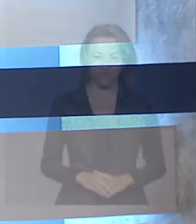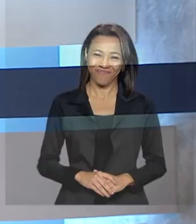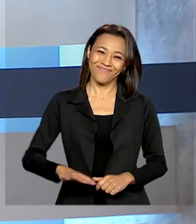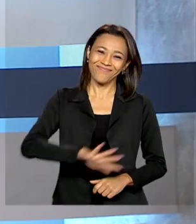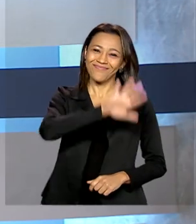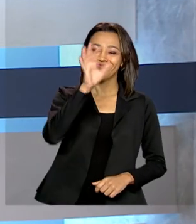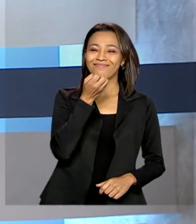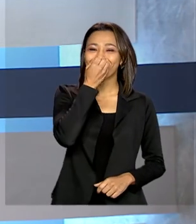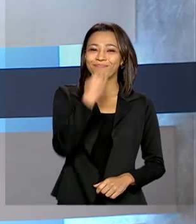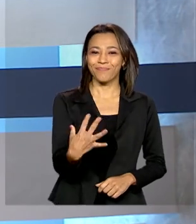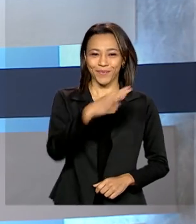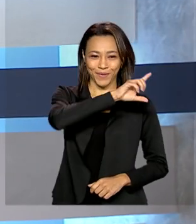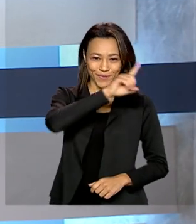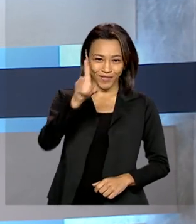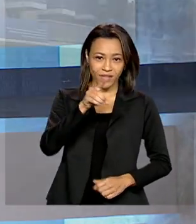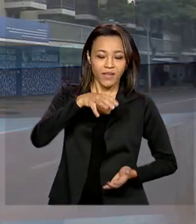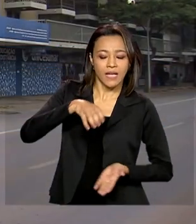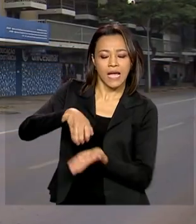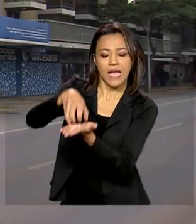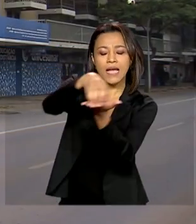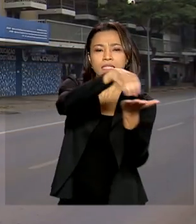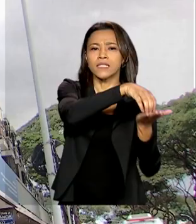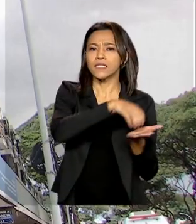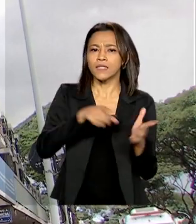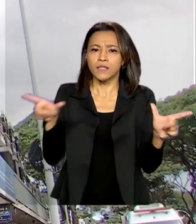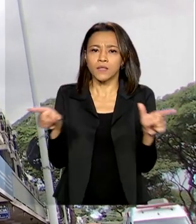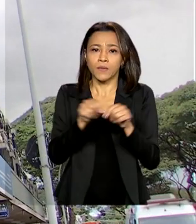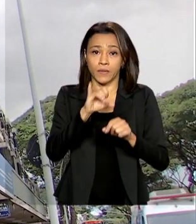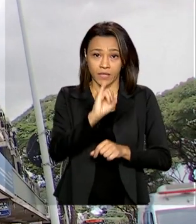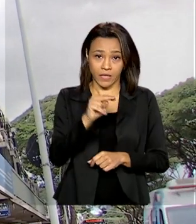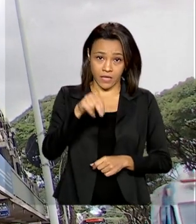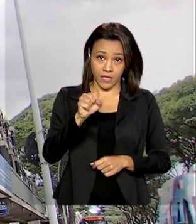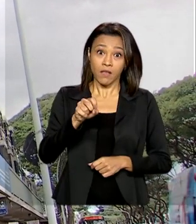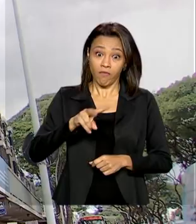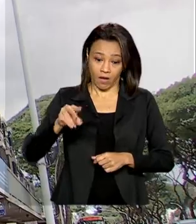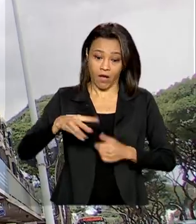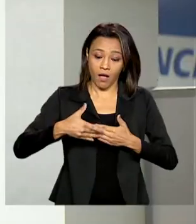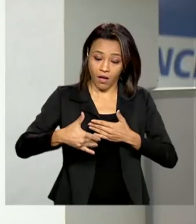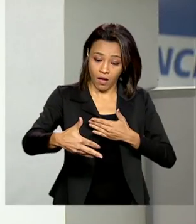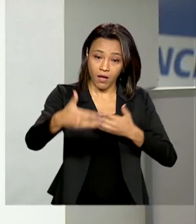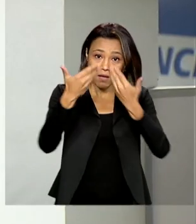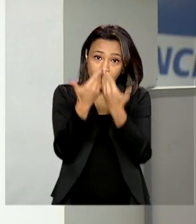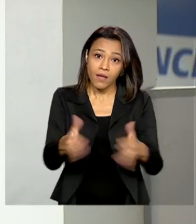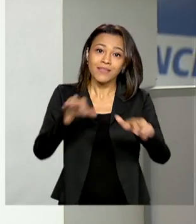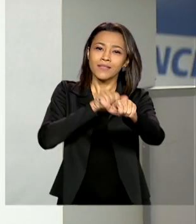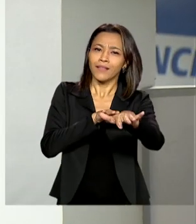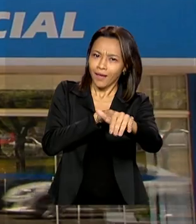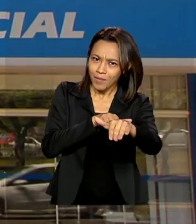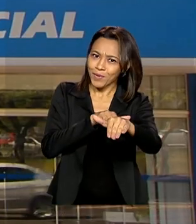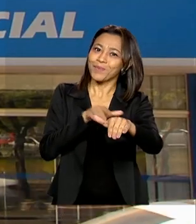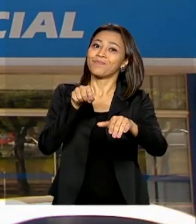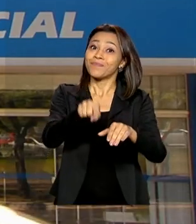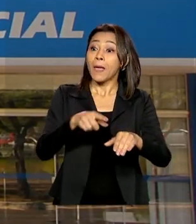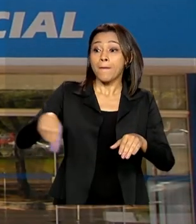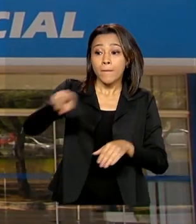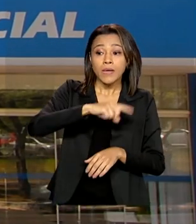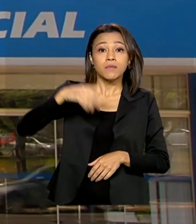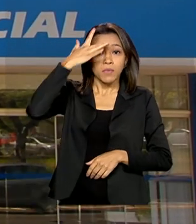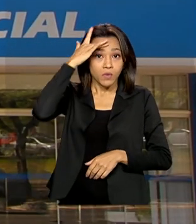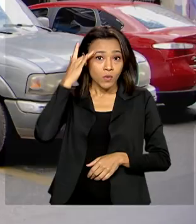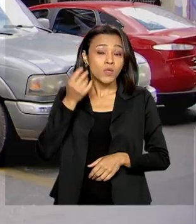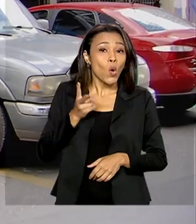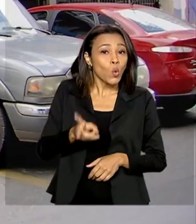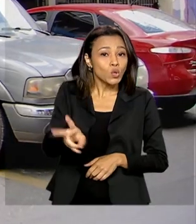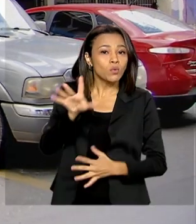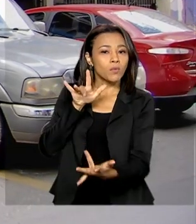Olá, bom dia! Agências do INSS vão reabrir em setembro. Até lá, segurados seguem com